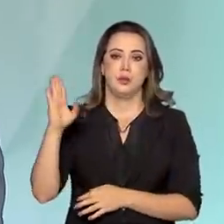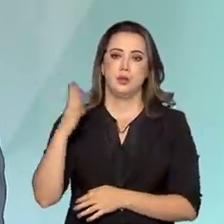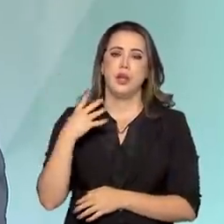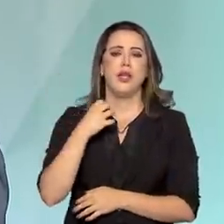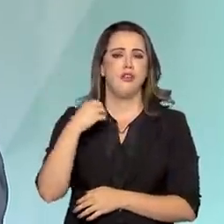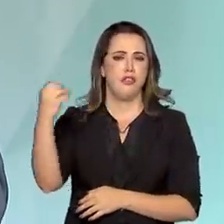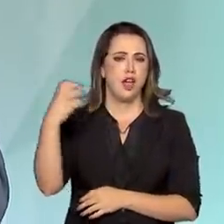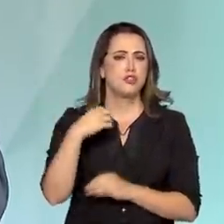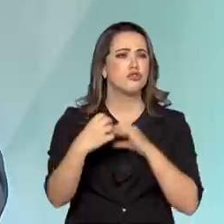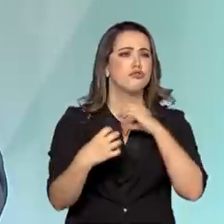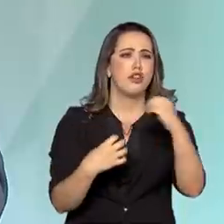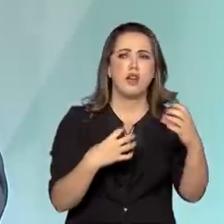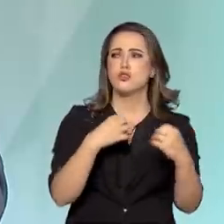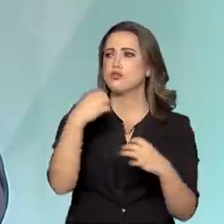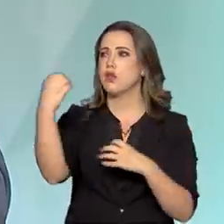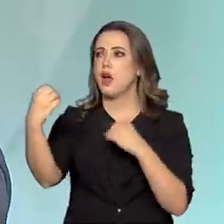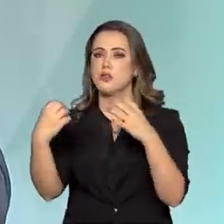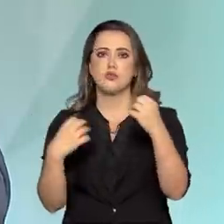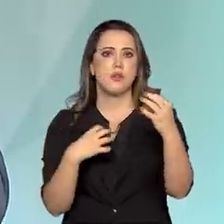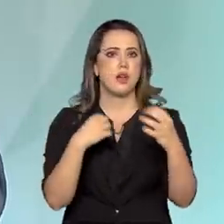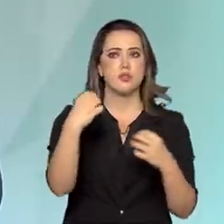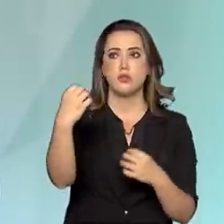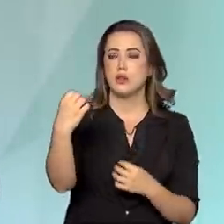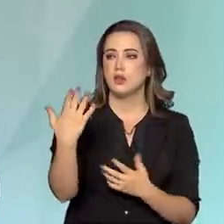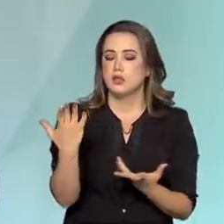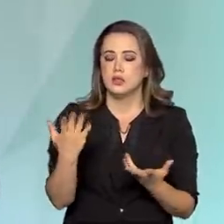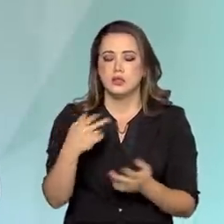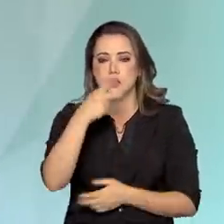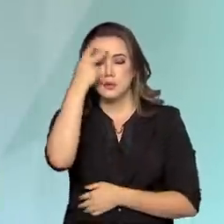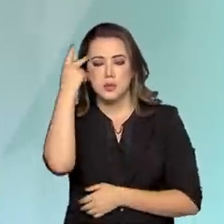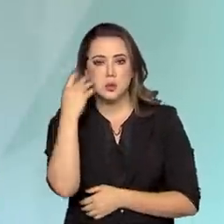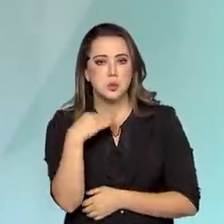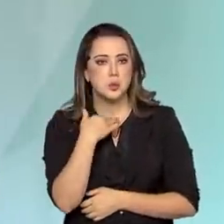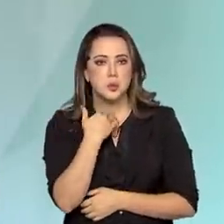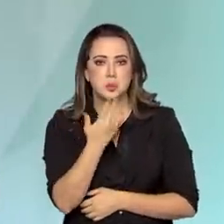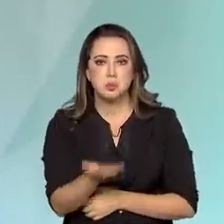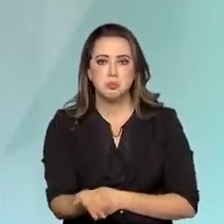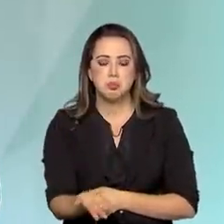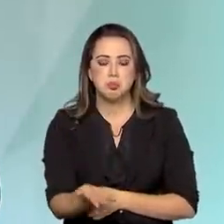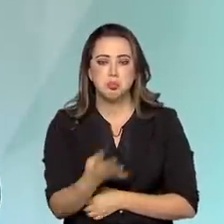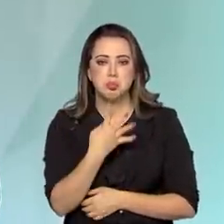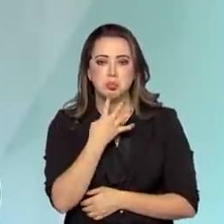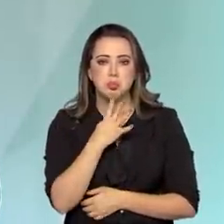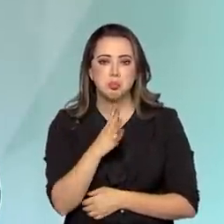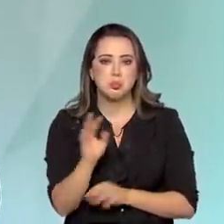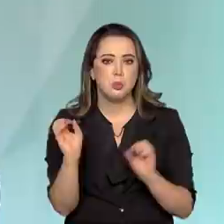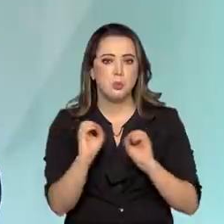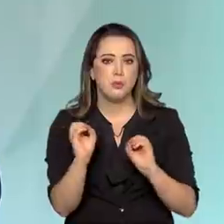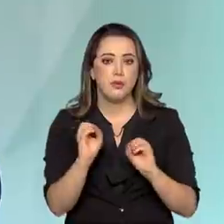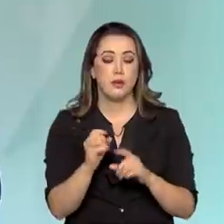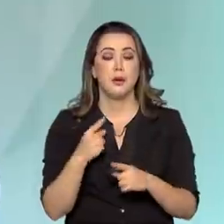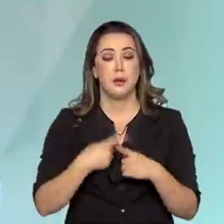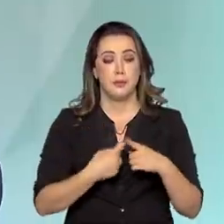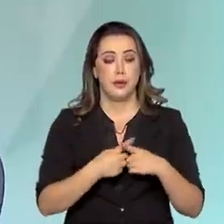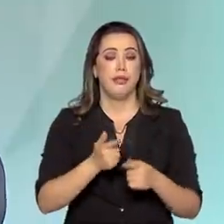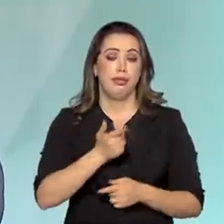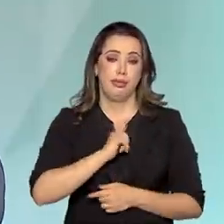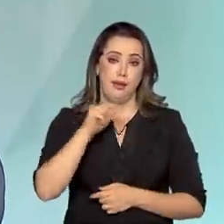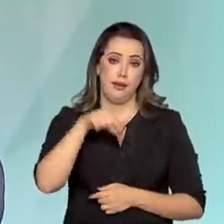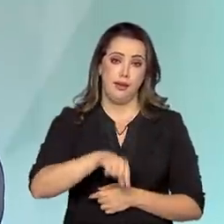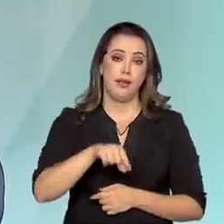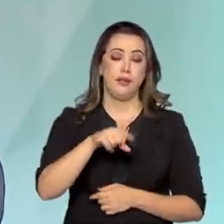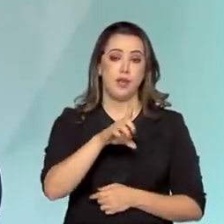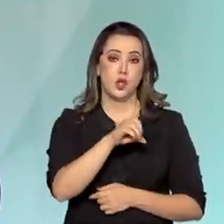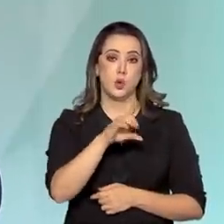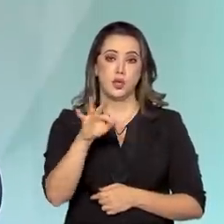e eu percebi que as pessoas não sabem, às vezes não sabem que existe, às vezes não sabem onde fica, porque tem uma biblioteca no Distrito Federal que também é chamada de